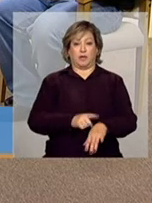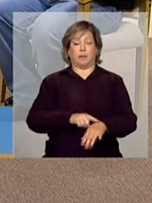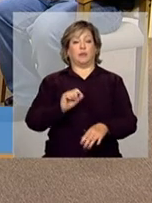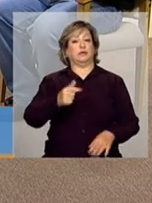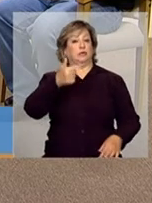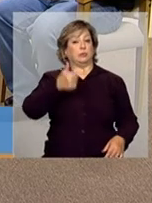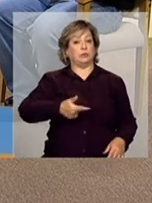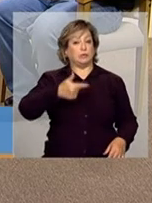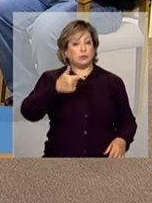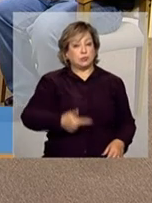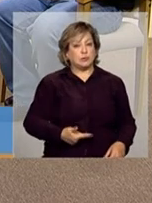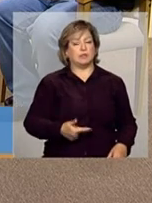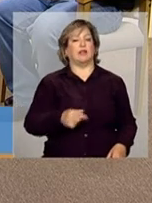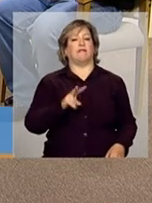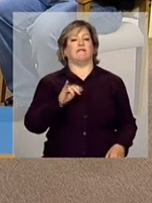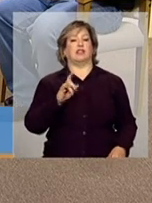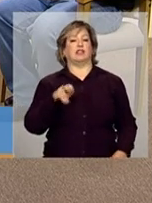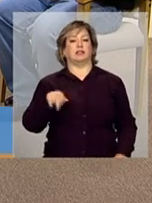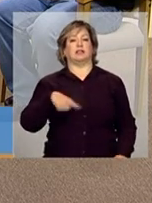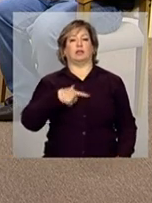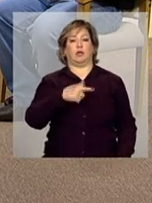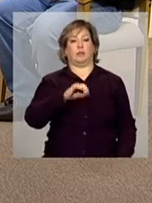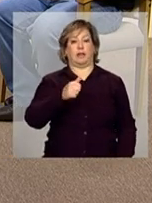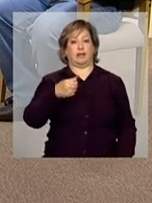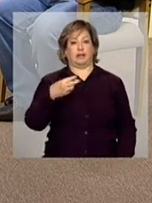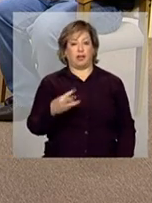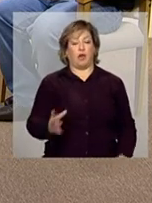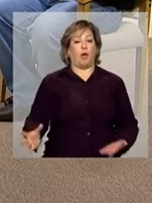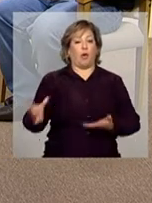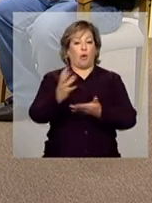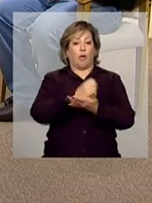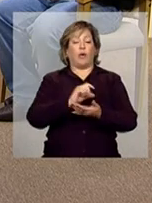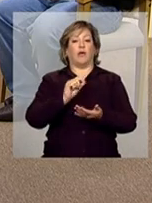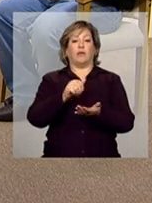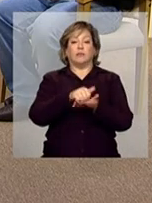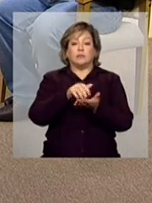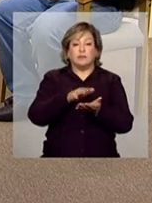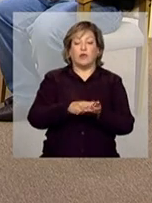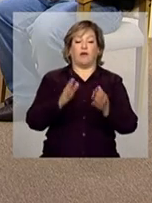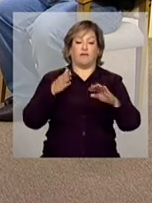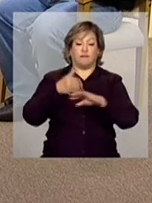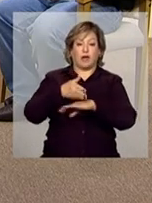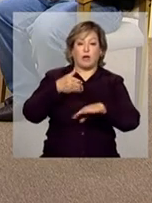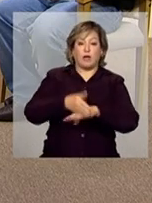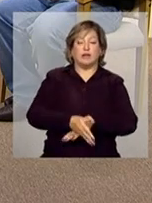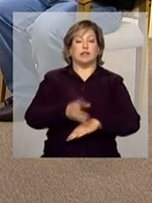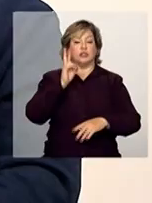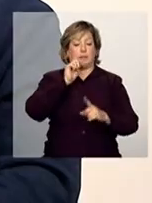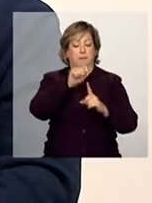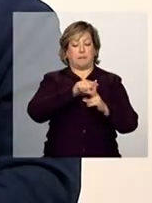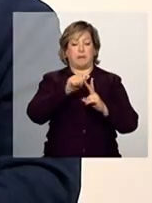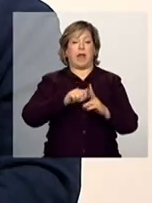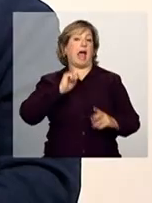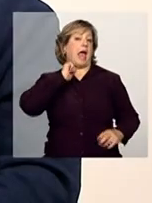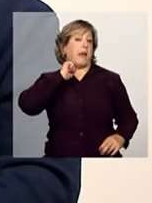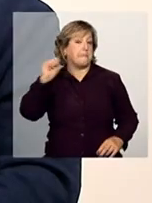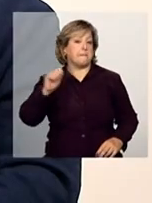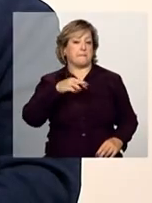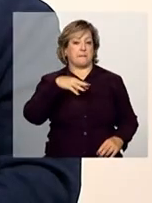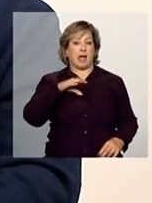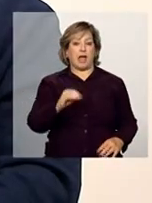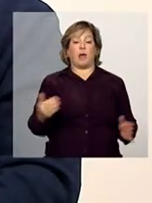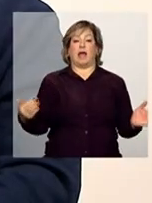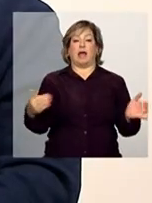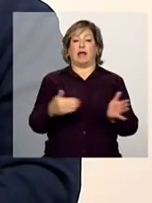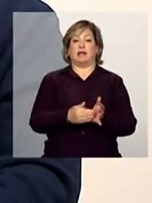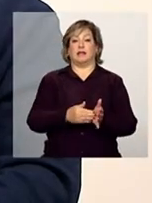vigência de 2013. Até dia 29. A coleta da frequência referente aos meses de abril e maio, que vai até o